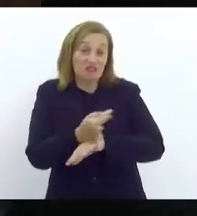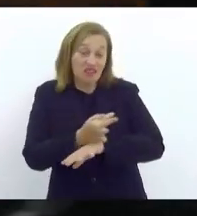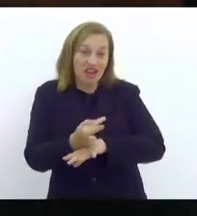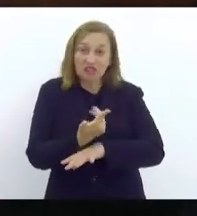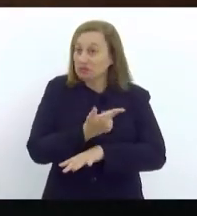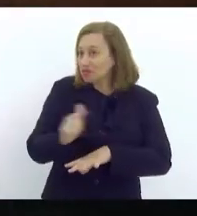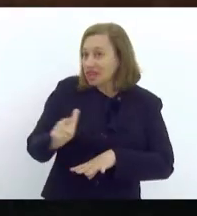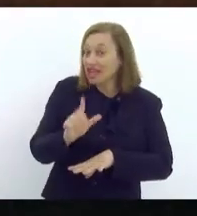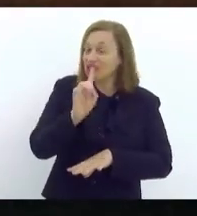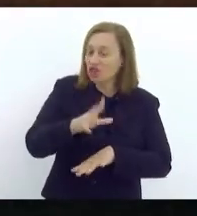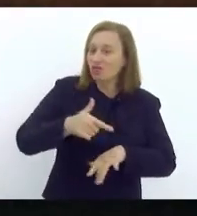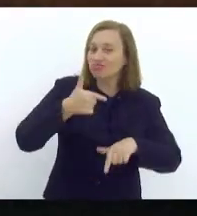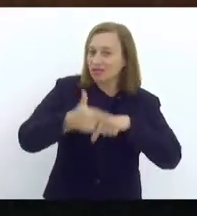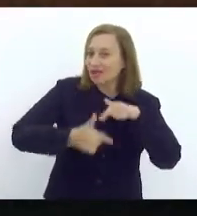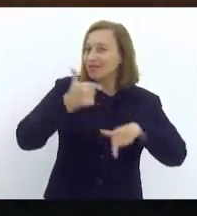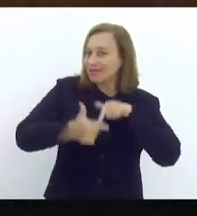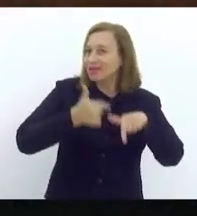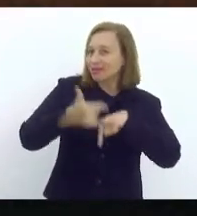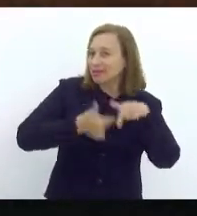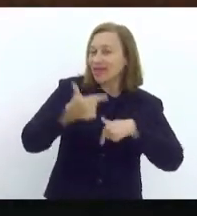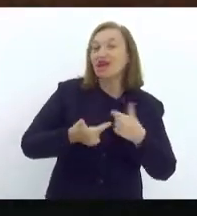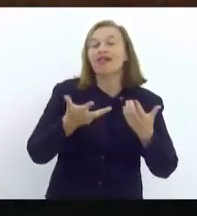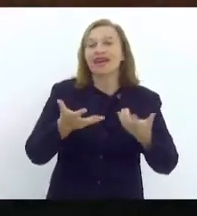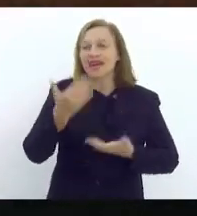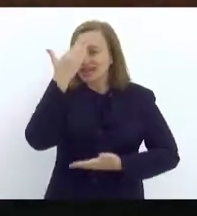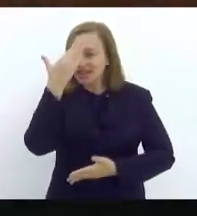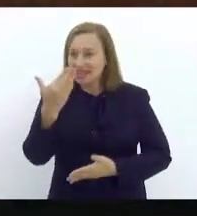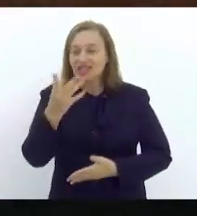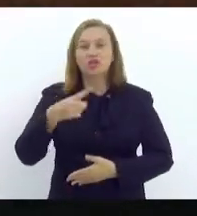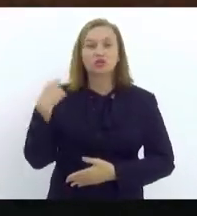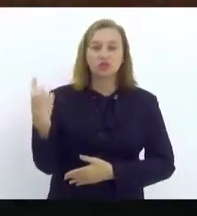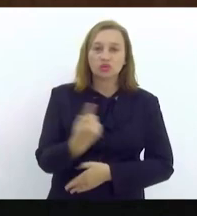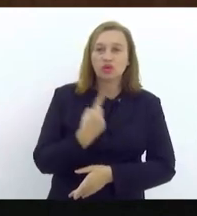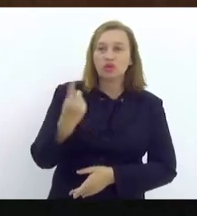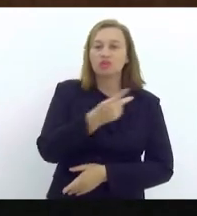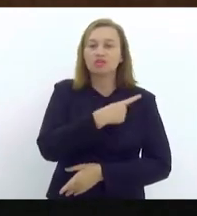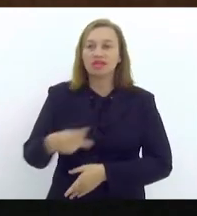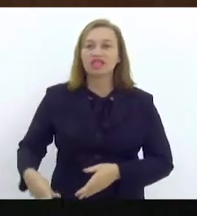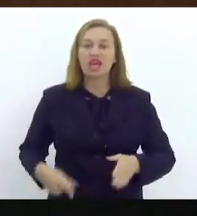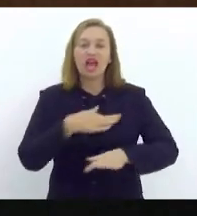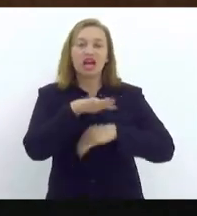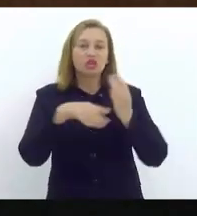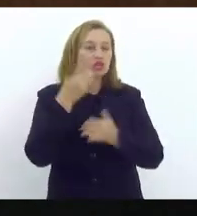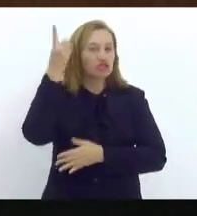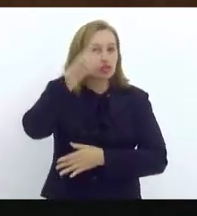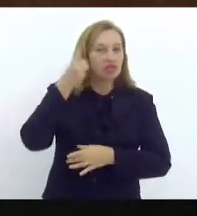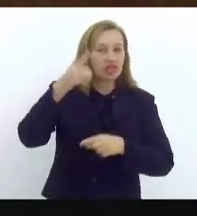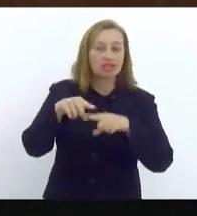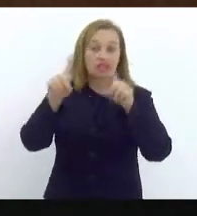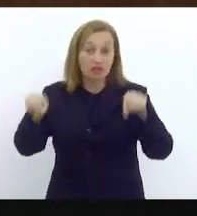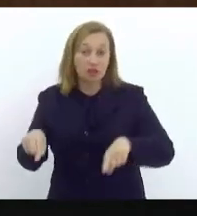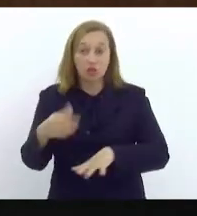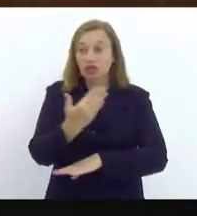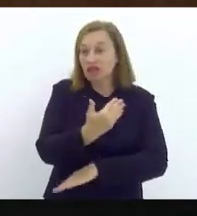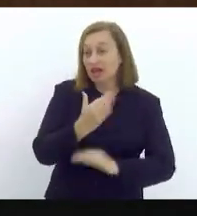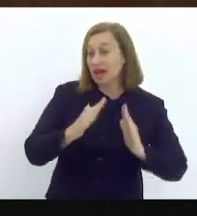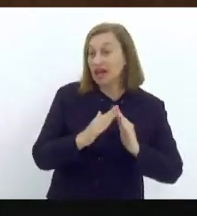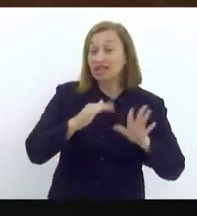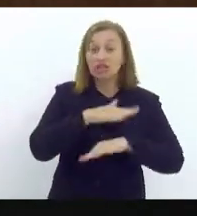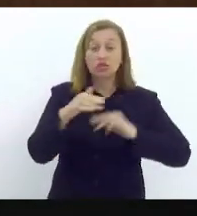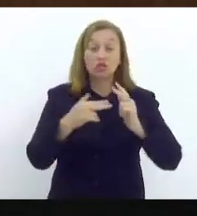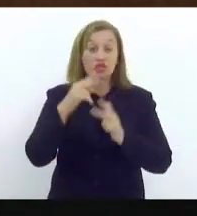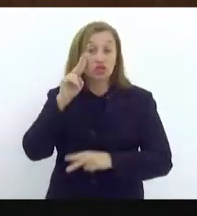Muri? Só trabalho. Eu quero aqui agradecer o nosso presidente, agradecer a todos os deputados, os servidores da casa, aquele que nos assiste.